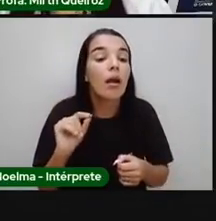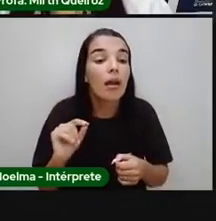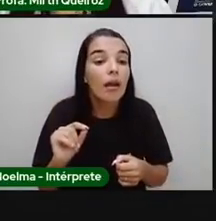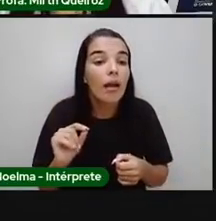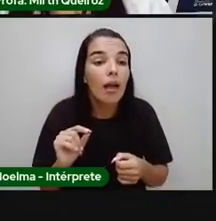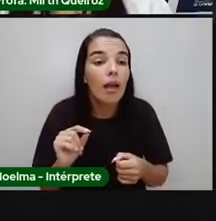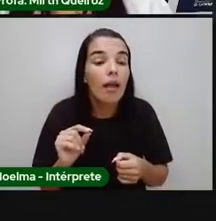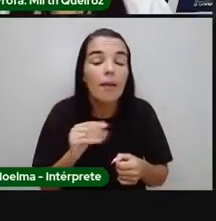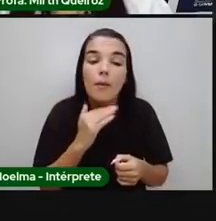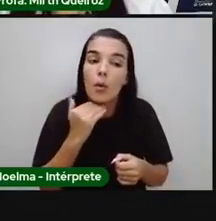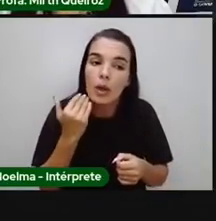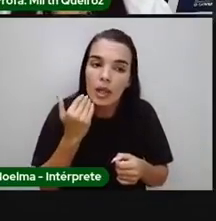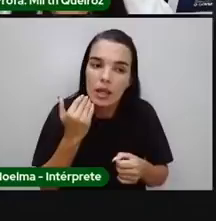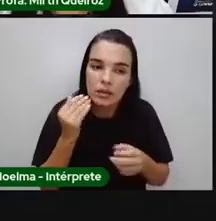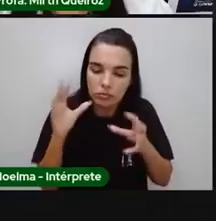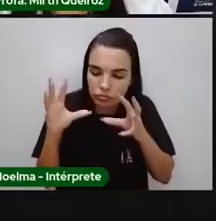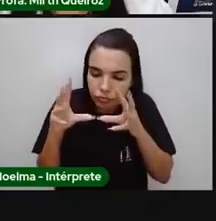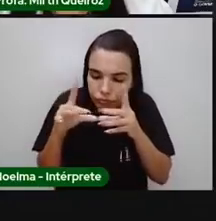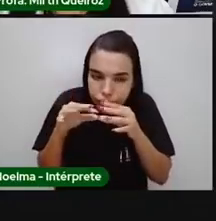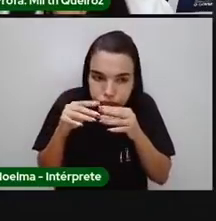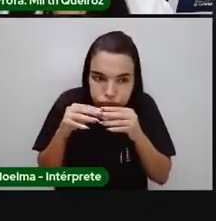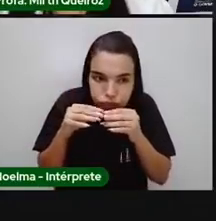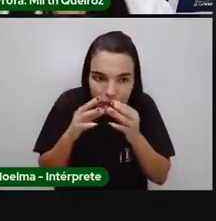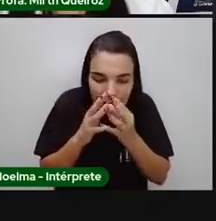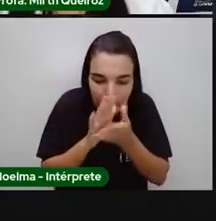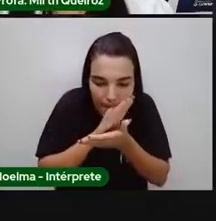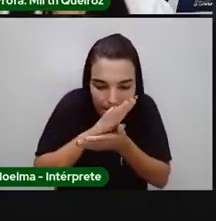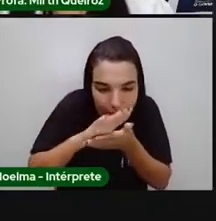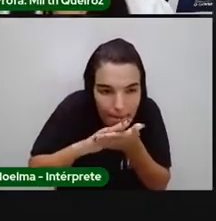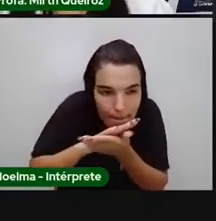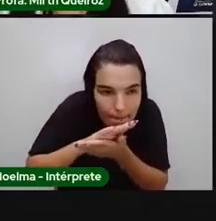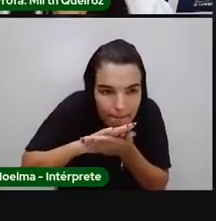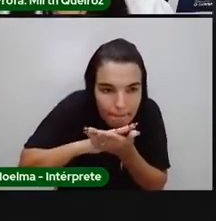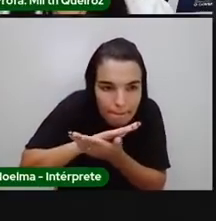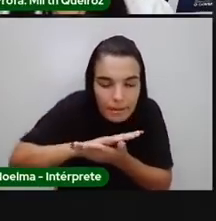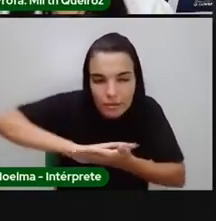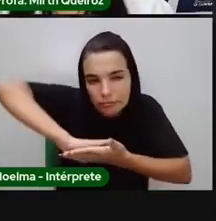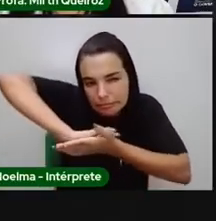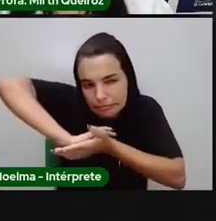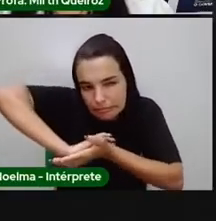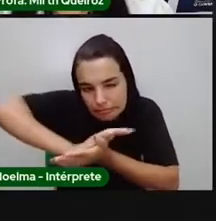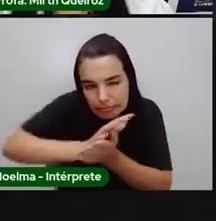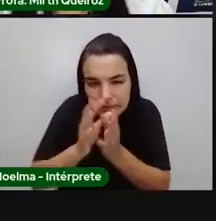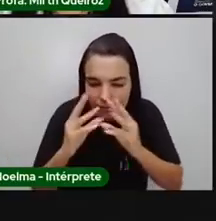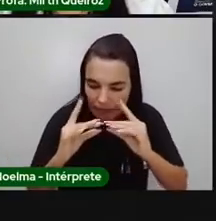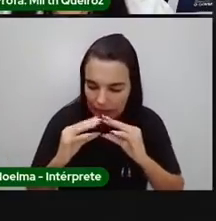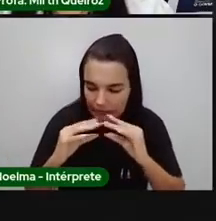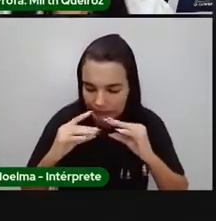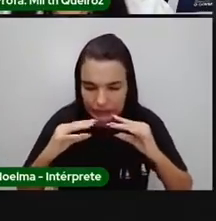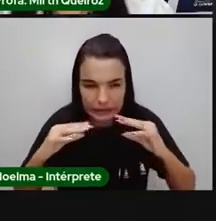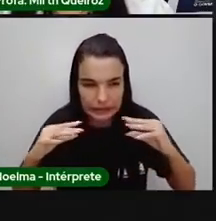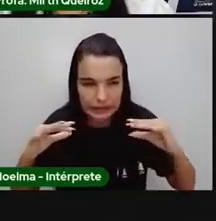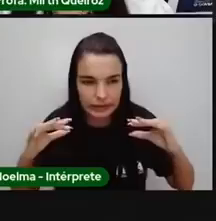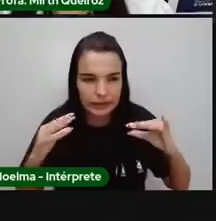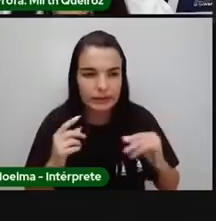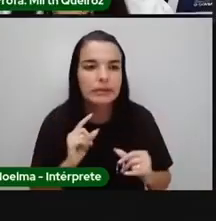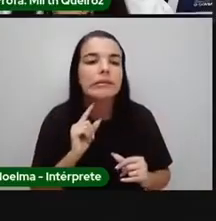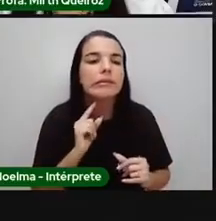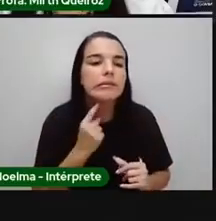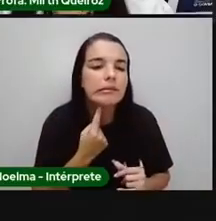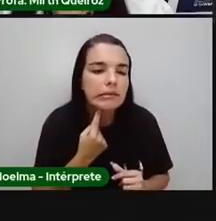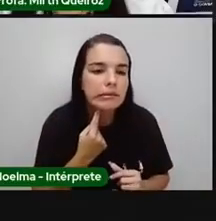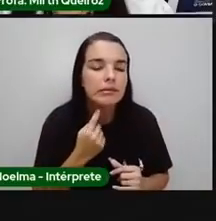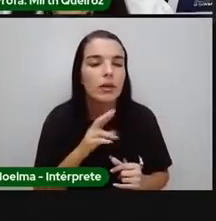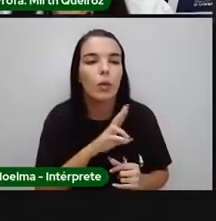bactérias e vão decompor essa coruja. Então, os fungos e as bactérias vão ser